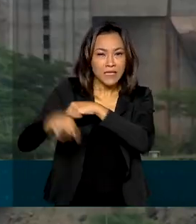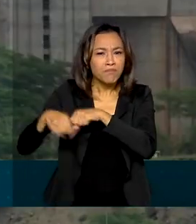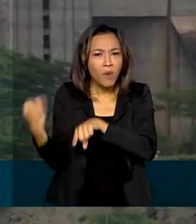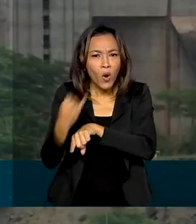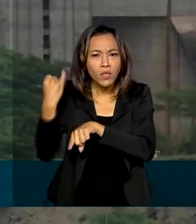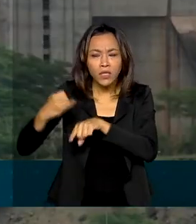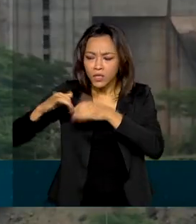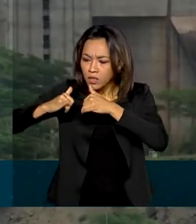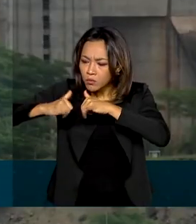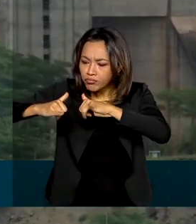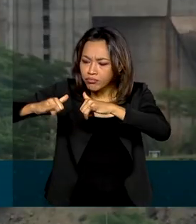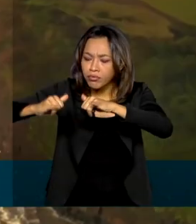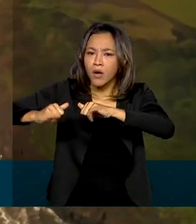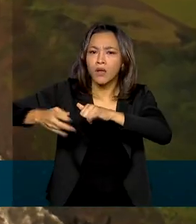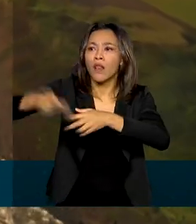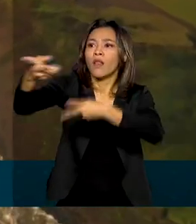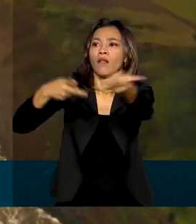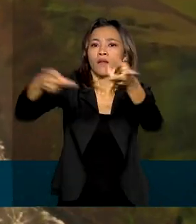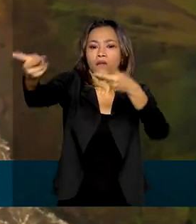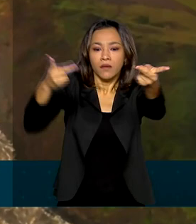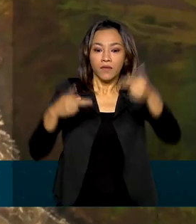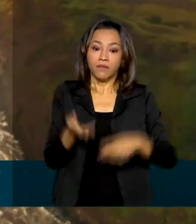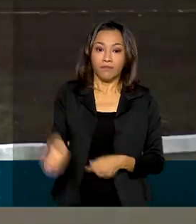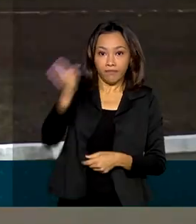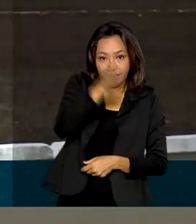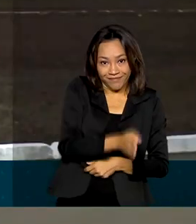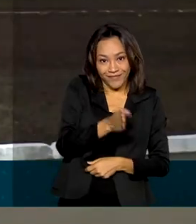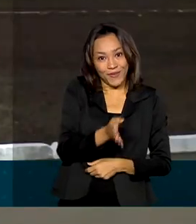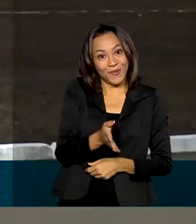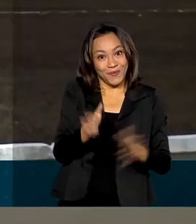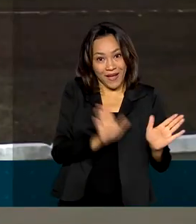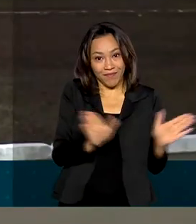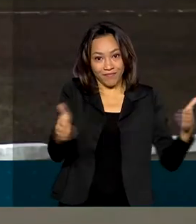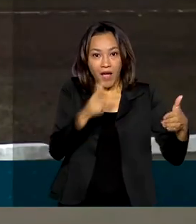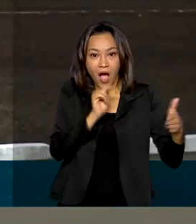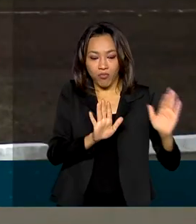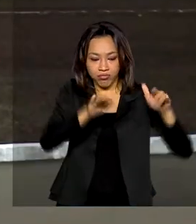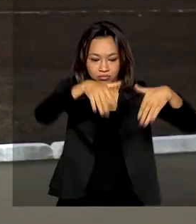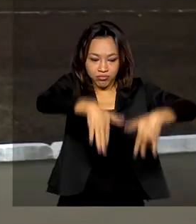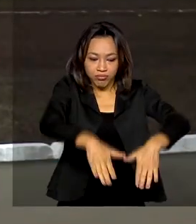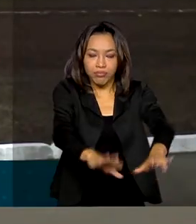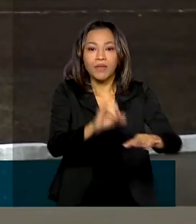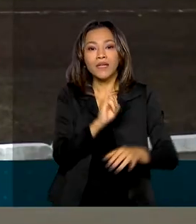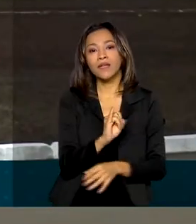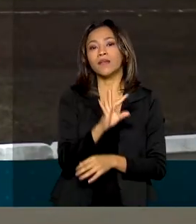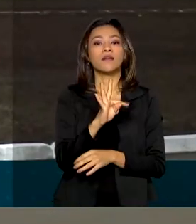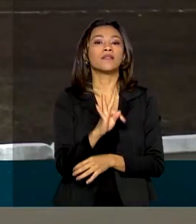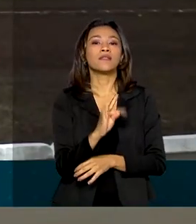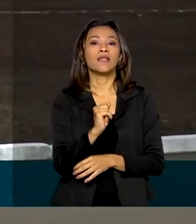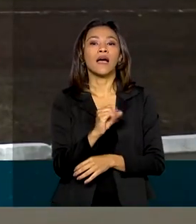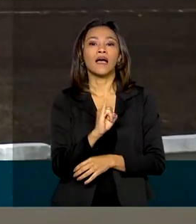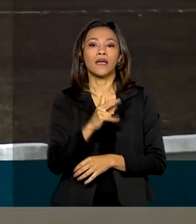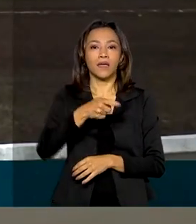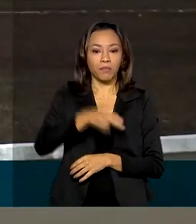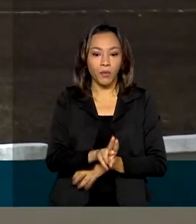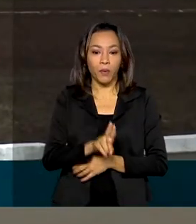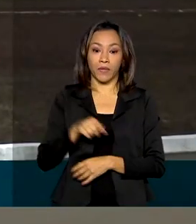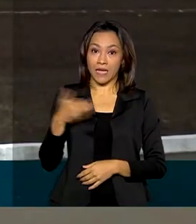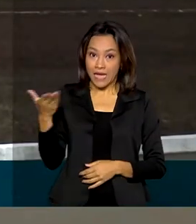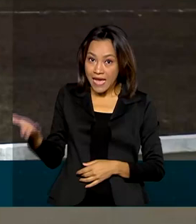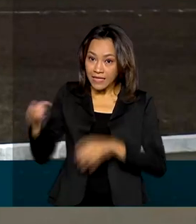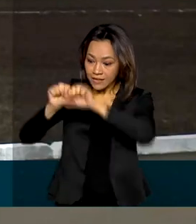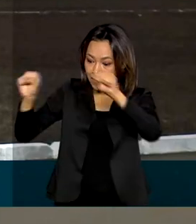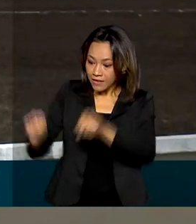produzida bem ao lado, na usina de Itaipu. Uma subestação como essa é de suma relevância para a transmissão do sistema elétrico